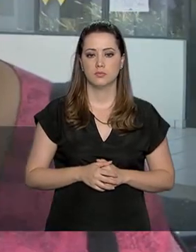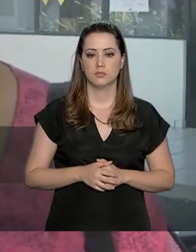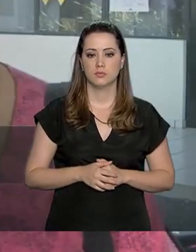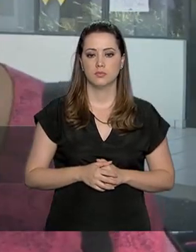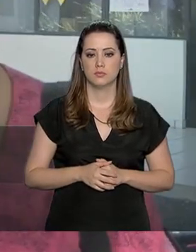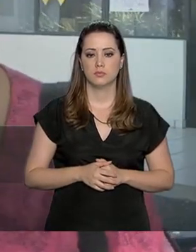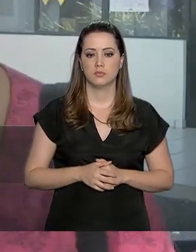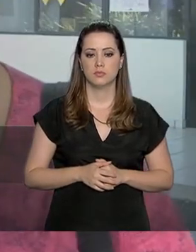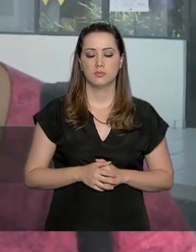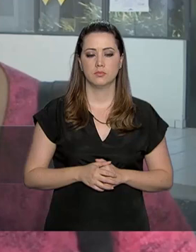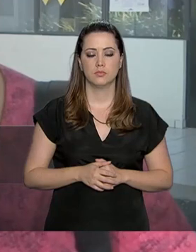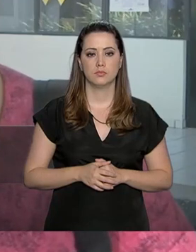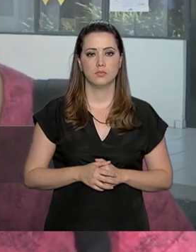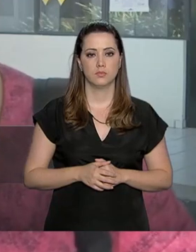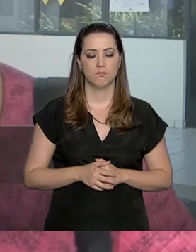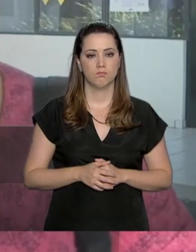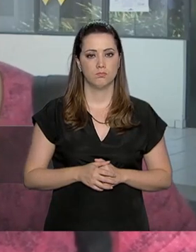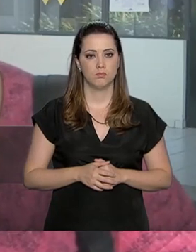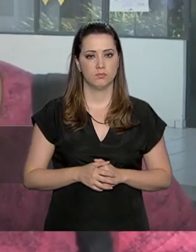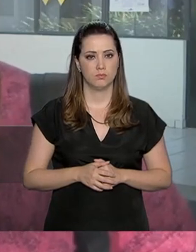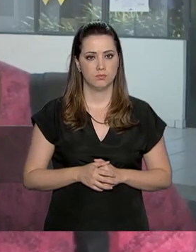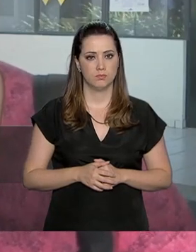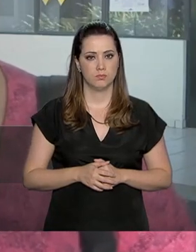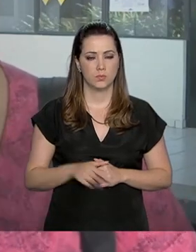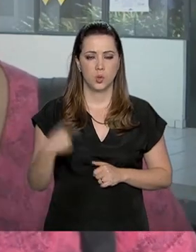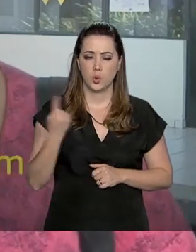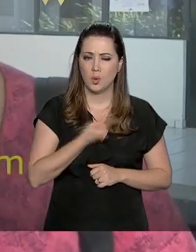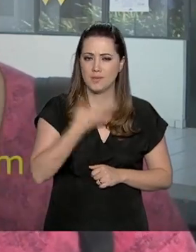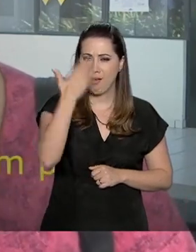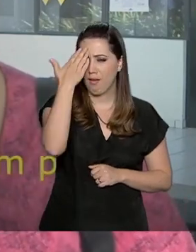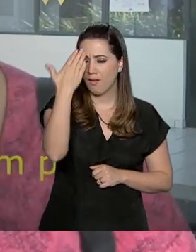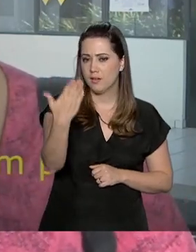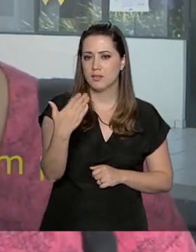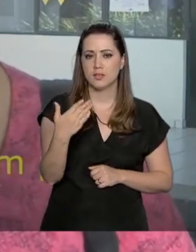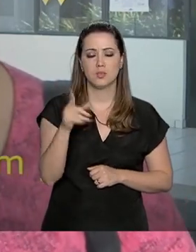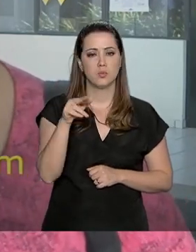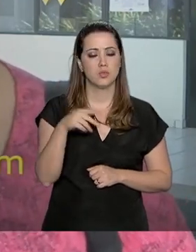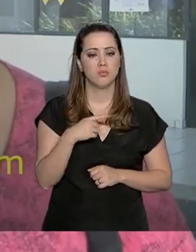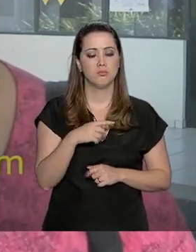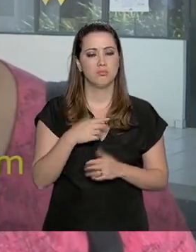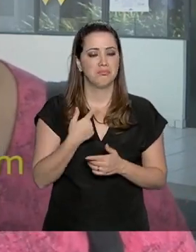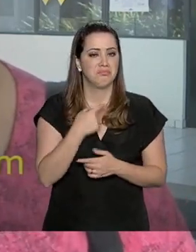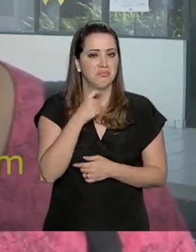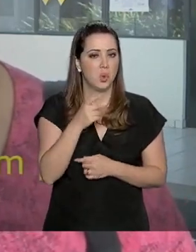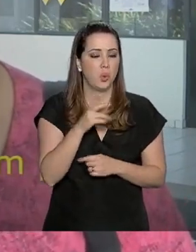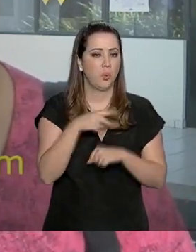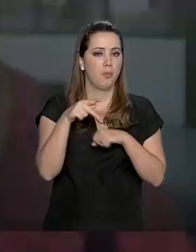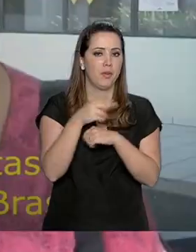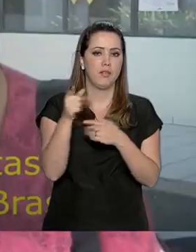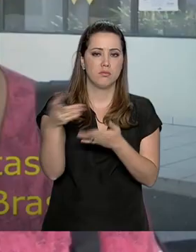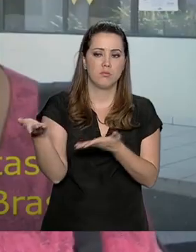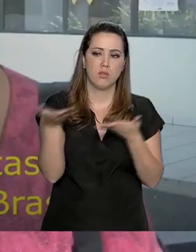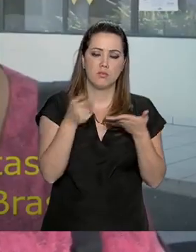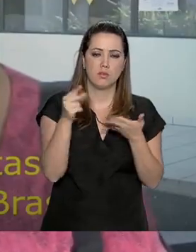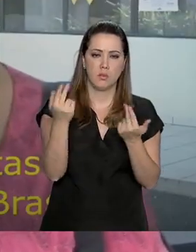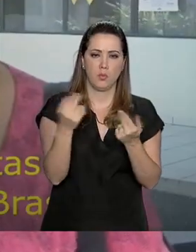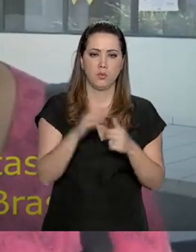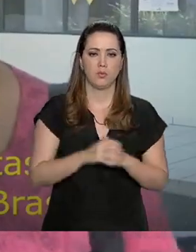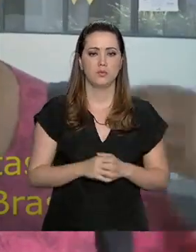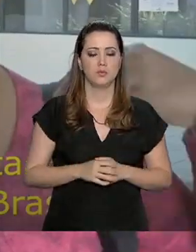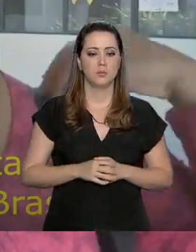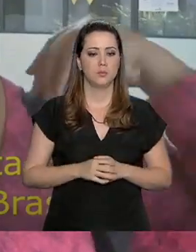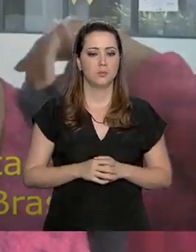É muito obrigado, porque em nenhum país se portou como você. E a qualquer